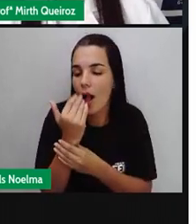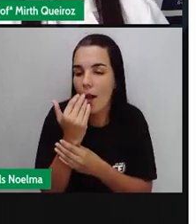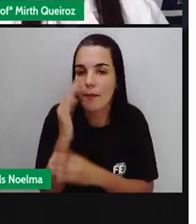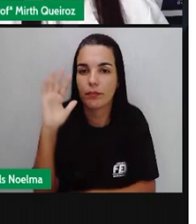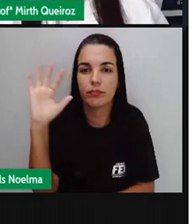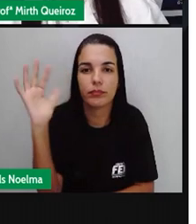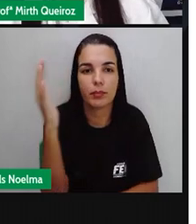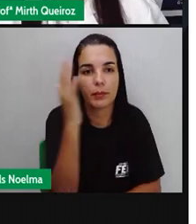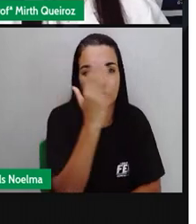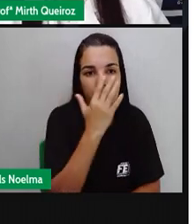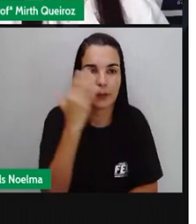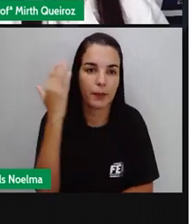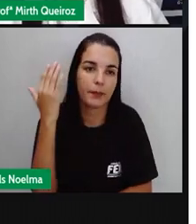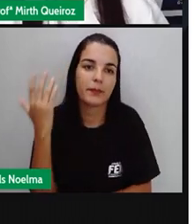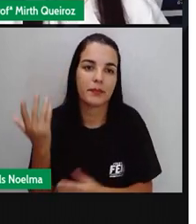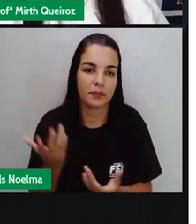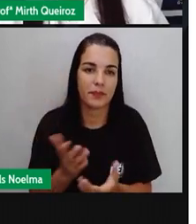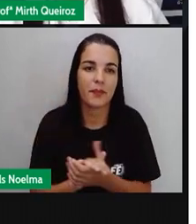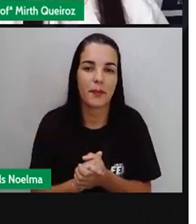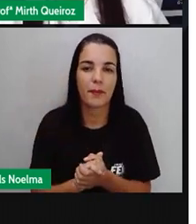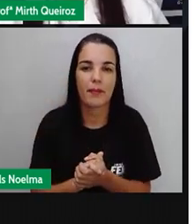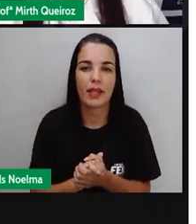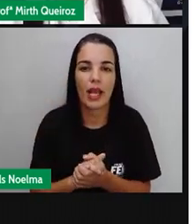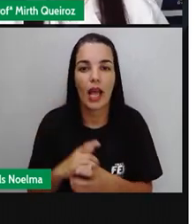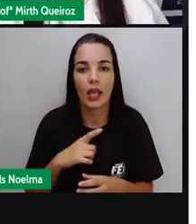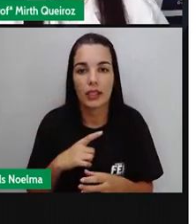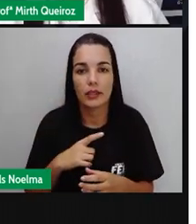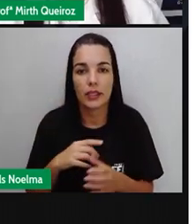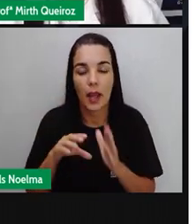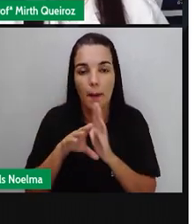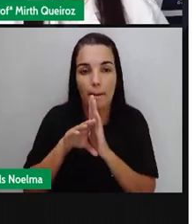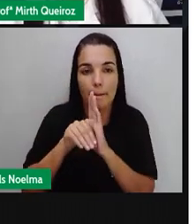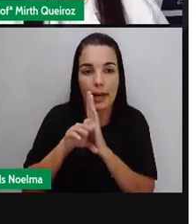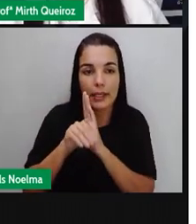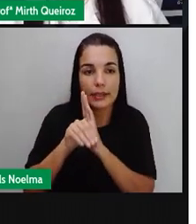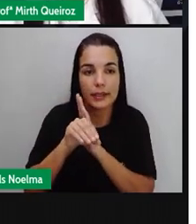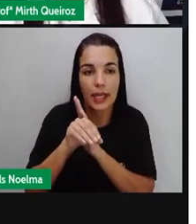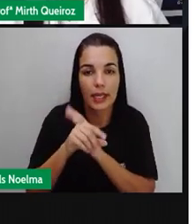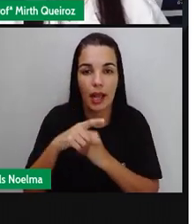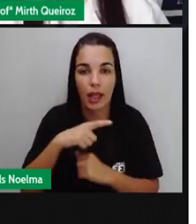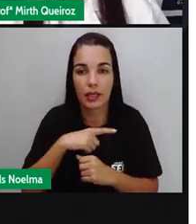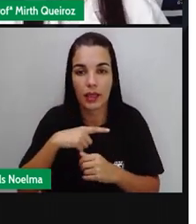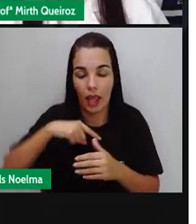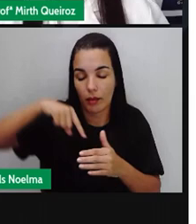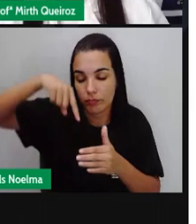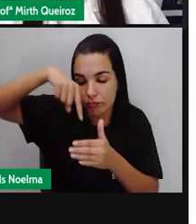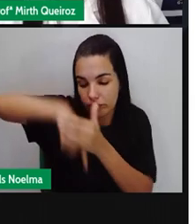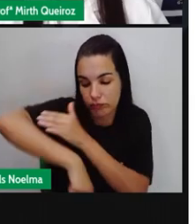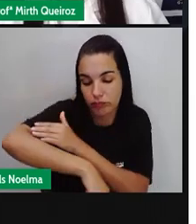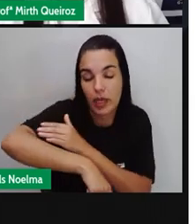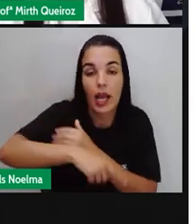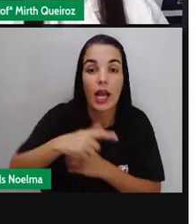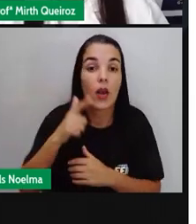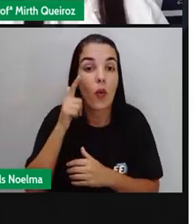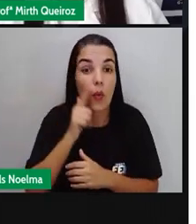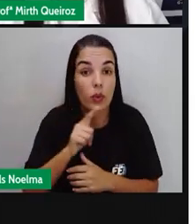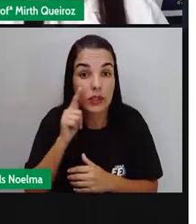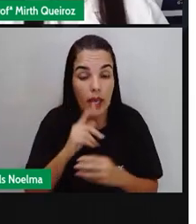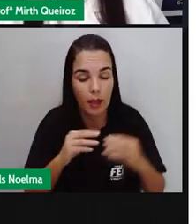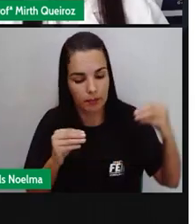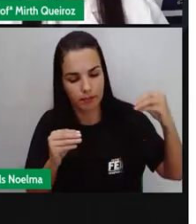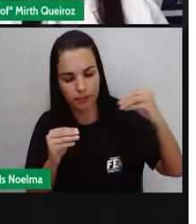leguminosas. Então, há bactérias que vivem nas raízes das plantas leguminosas e elas conseguem fixar o